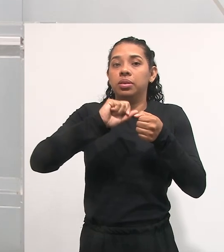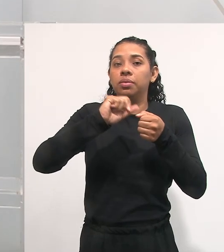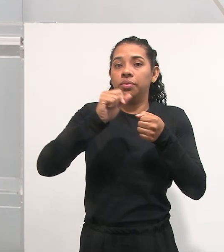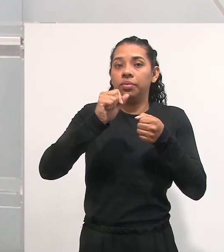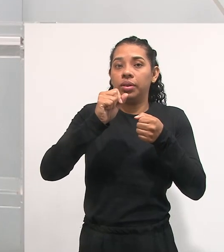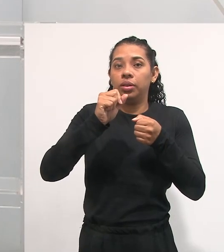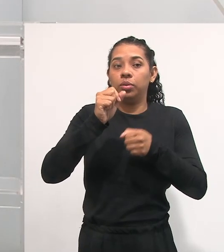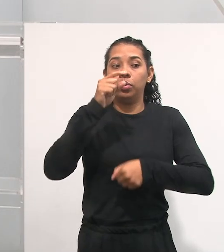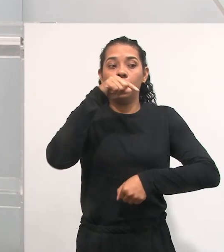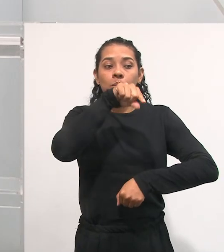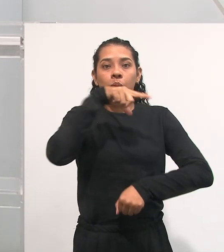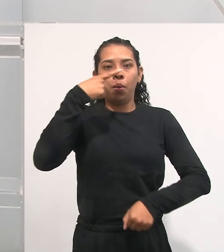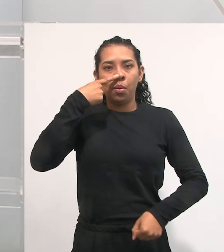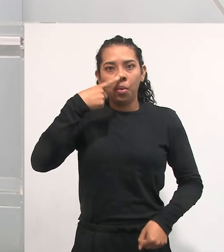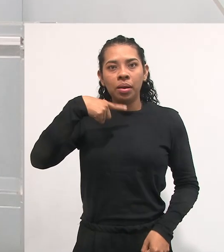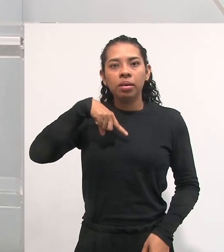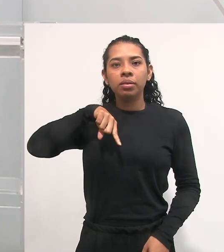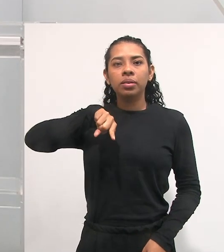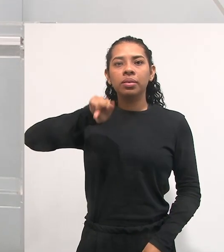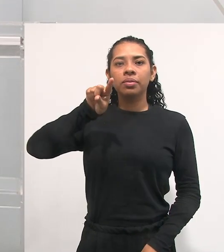E para o pinguim?